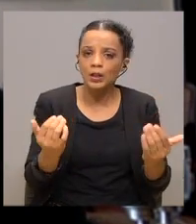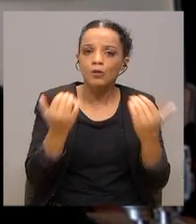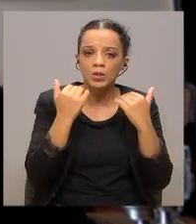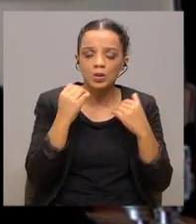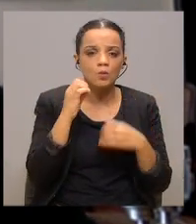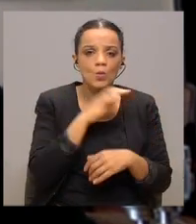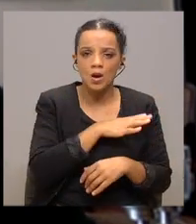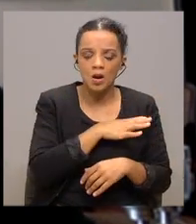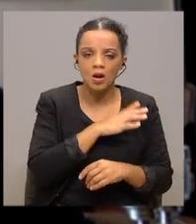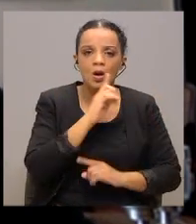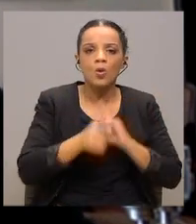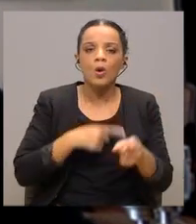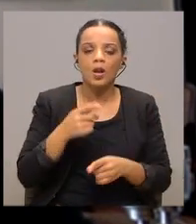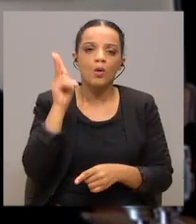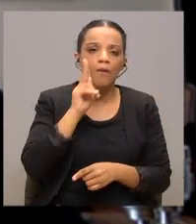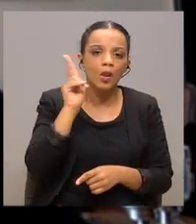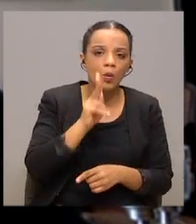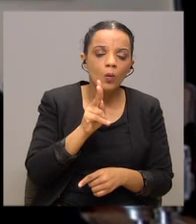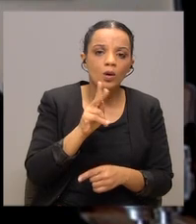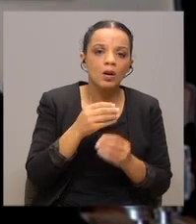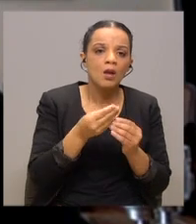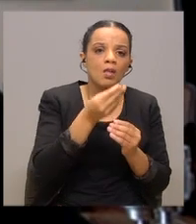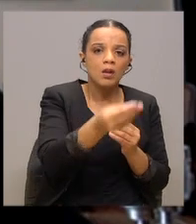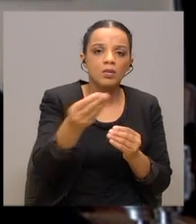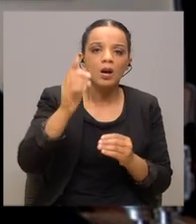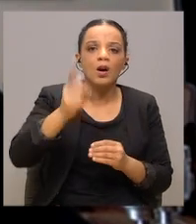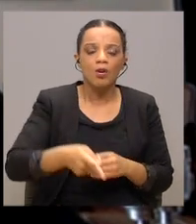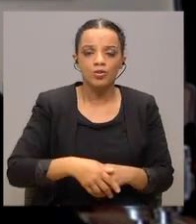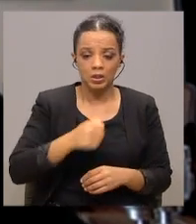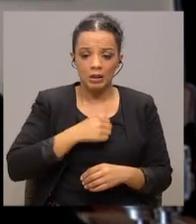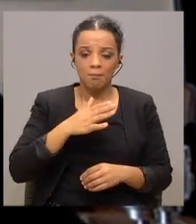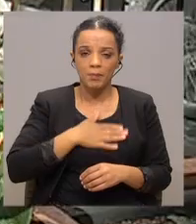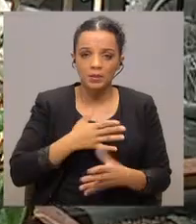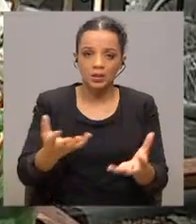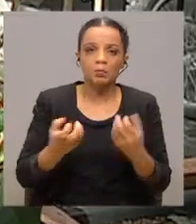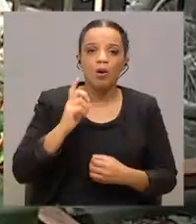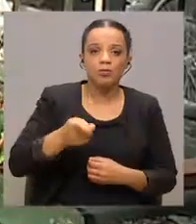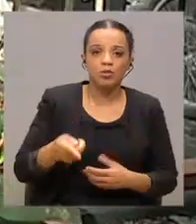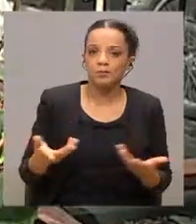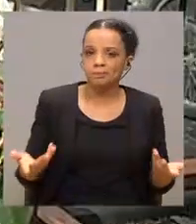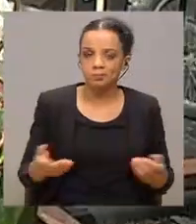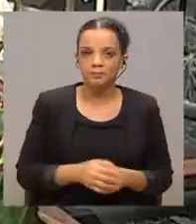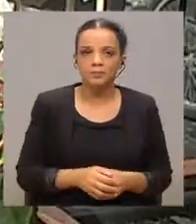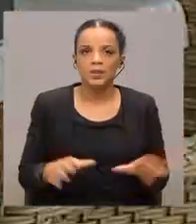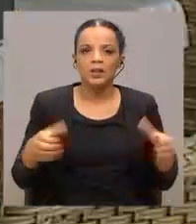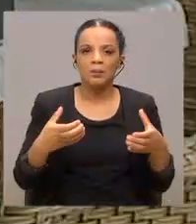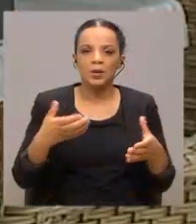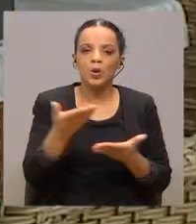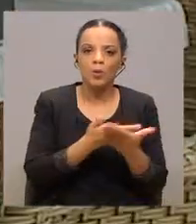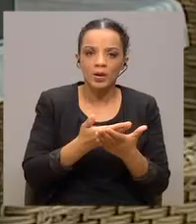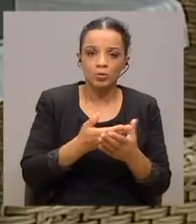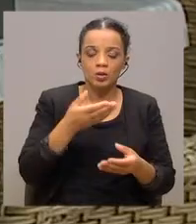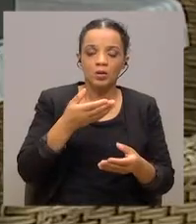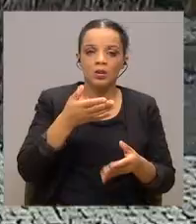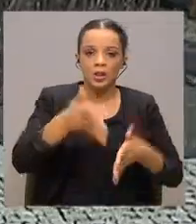sobre qual era o valor que já estava atribuído, qual era o número de empresas que já tinha recebido. A Câmara de Comércio e Indústria Portuguesa defende a